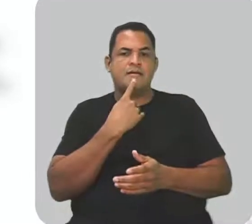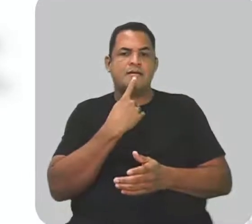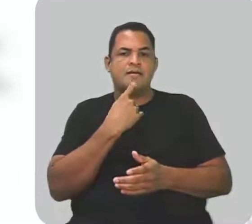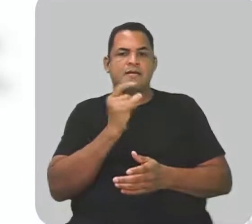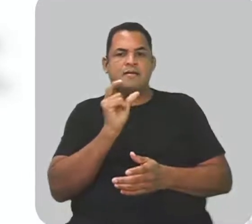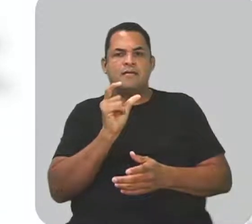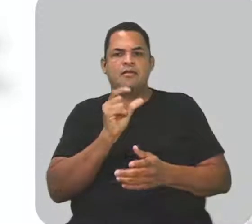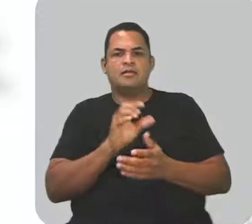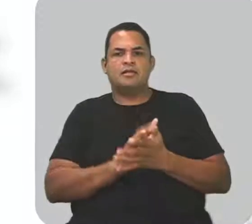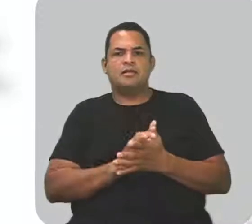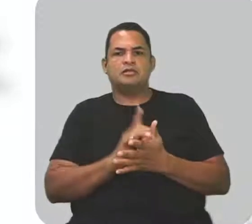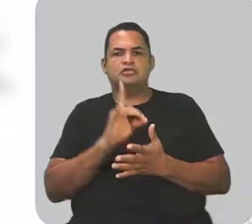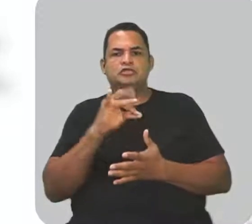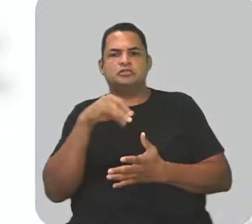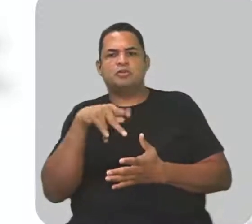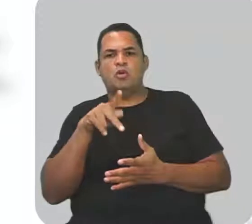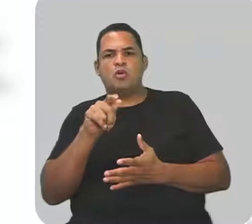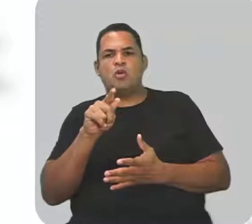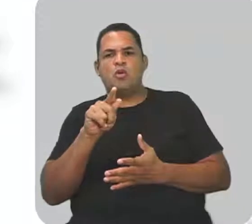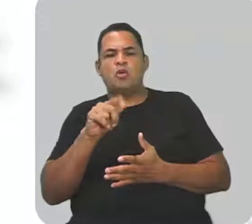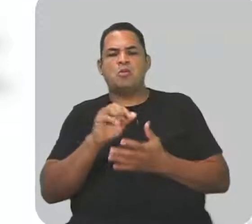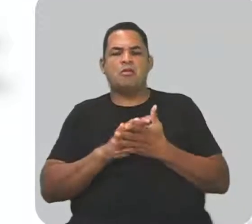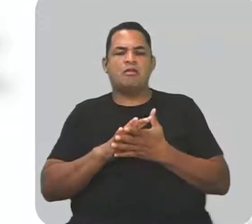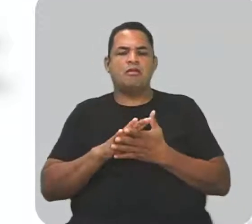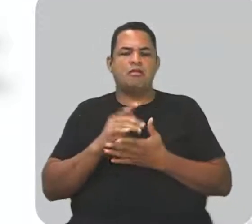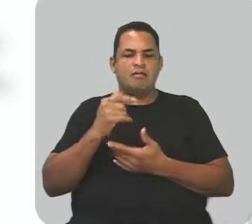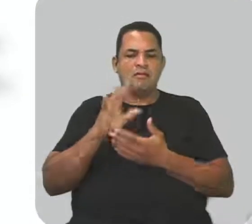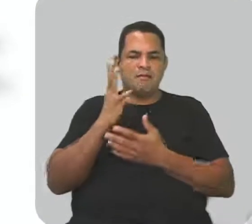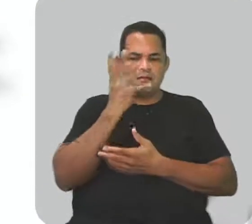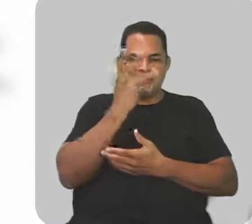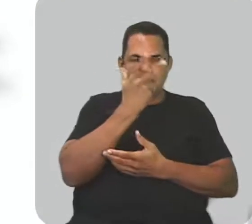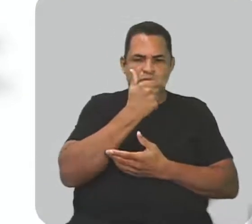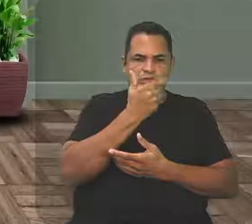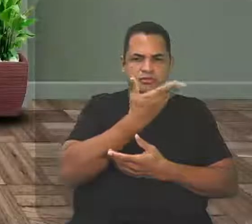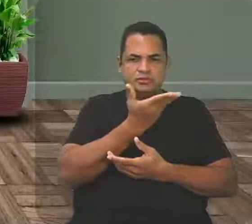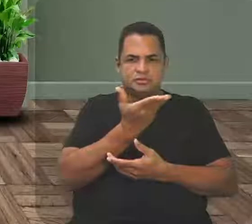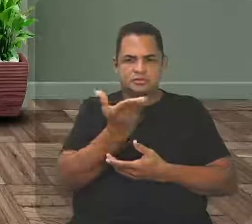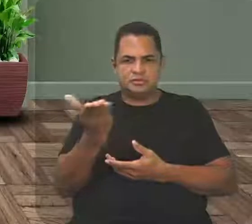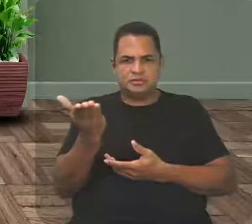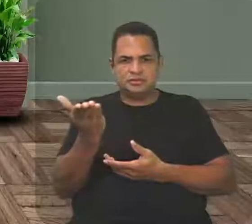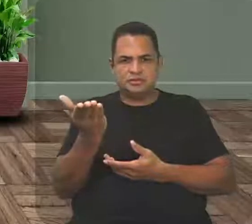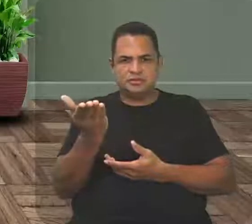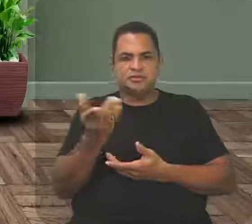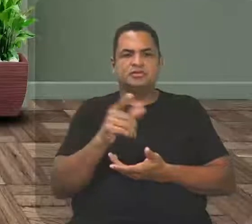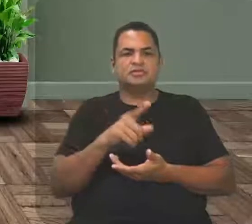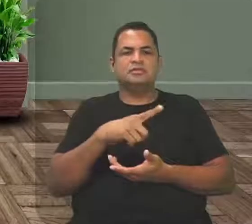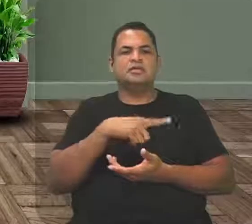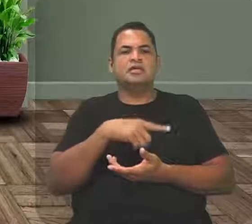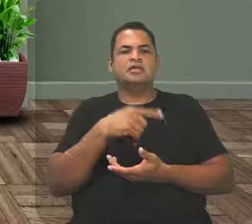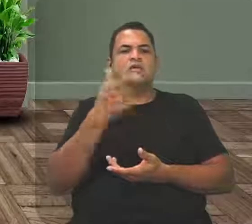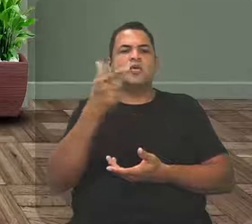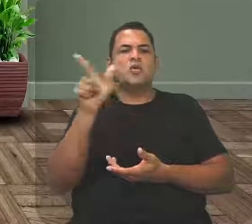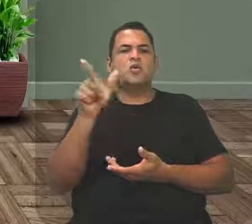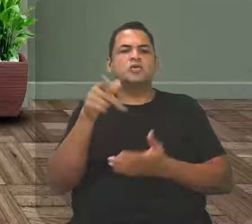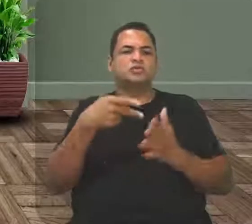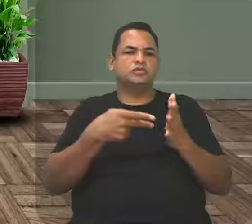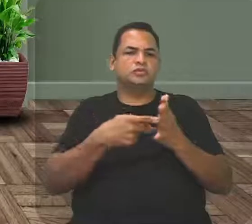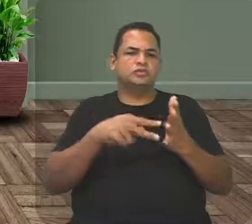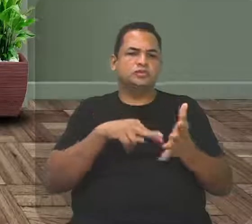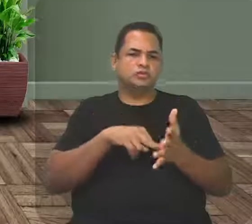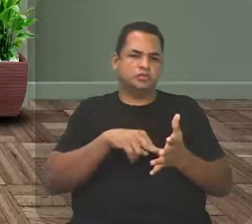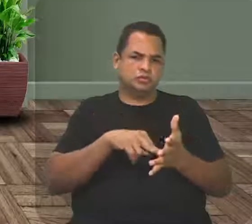Ateu disposto, linda. Tá? Então, esse mesmo termo tem outro sentido.